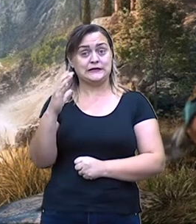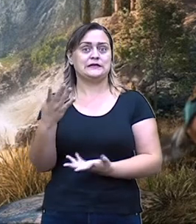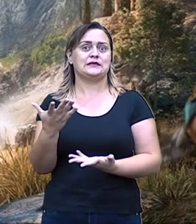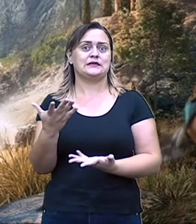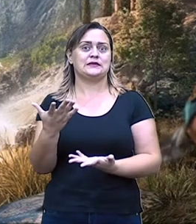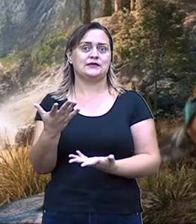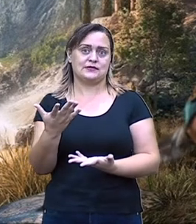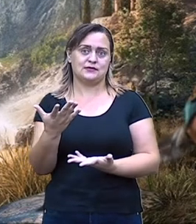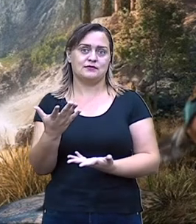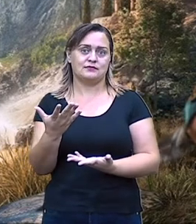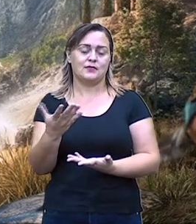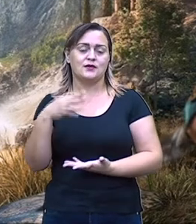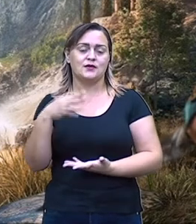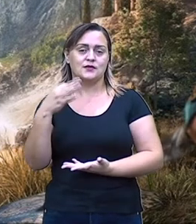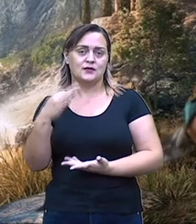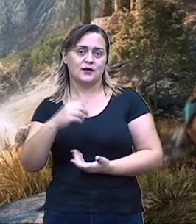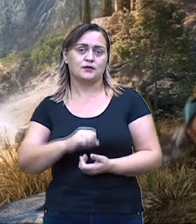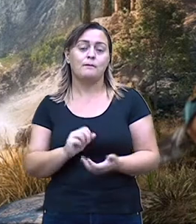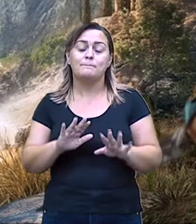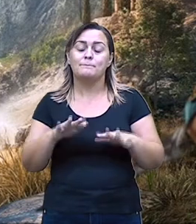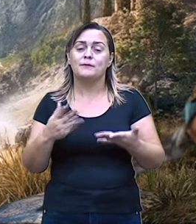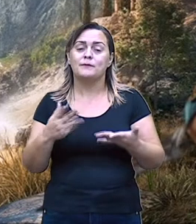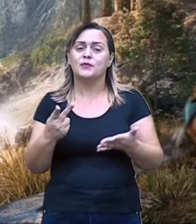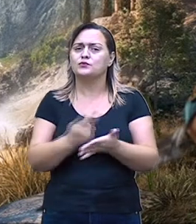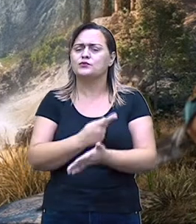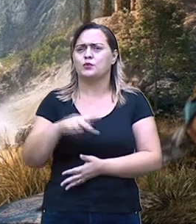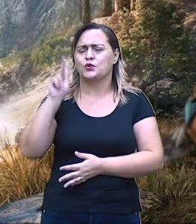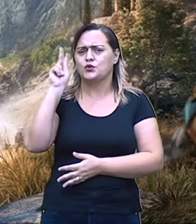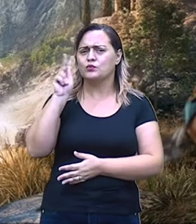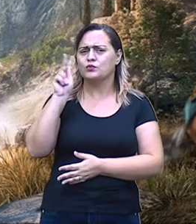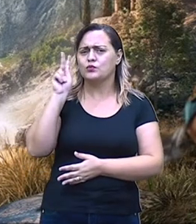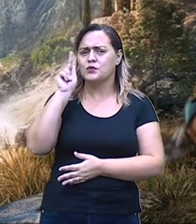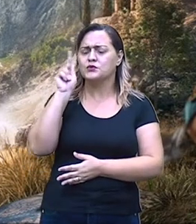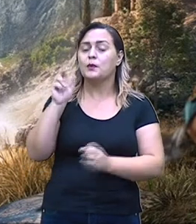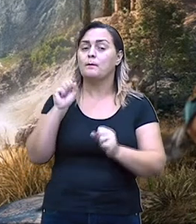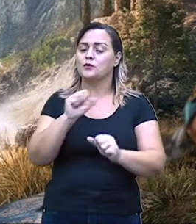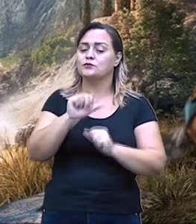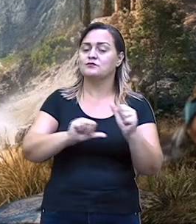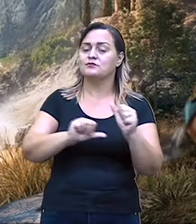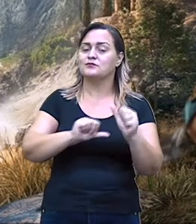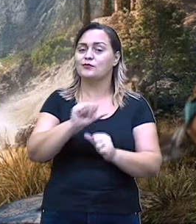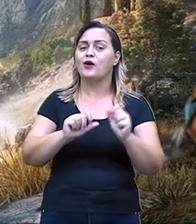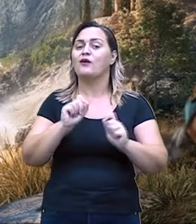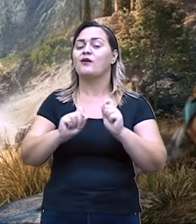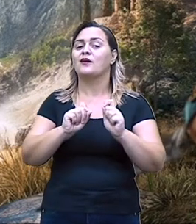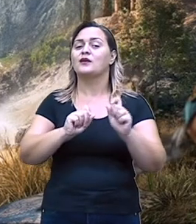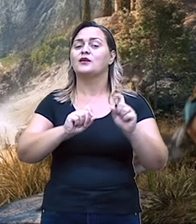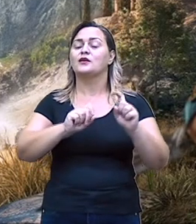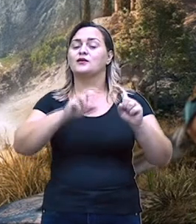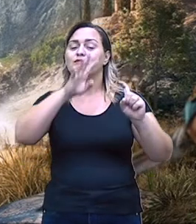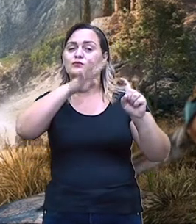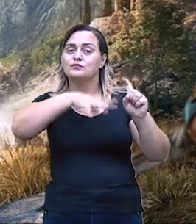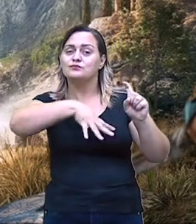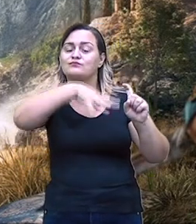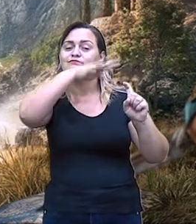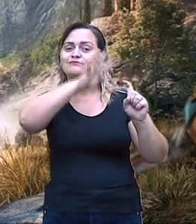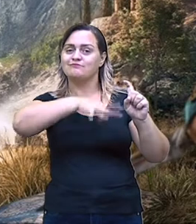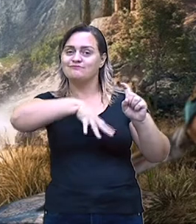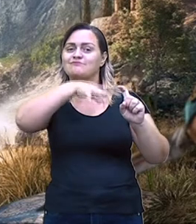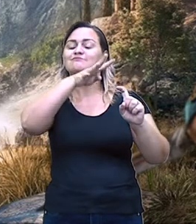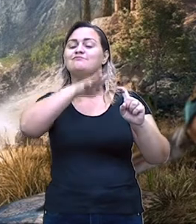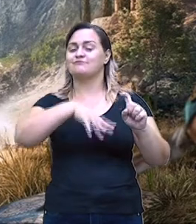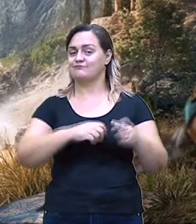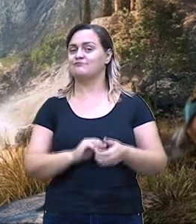históricos, eles podem se transformar em mitos. Se tiver o quê? Uma simbologia. Isso é muito